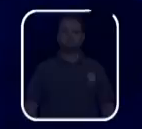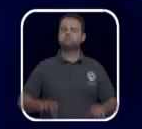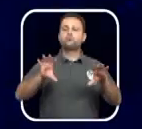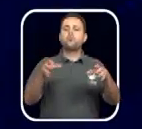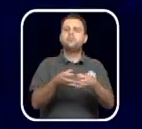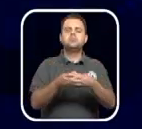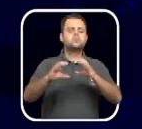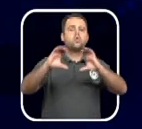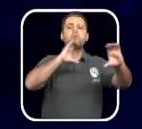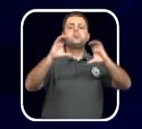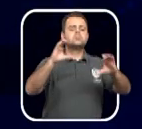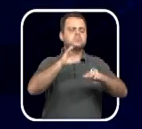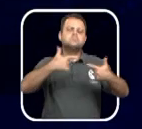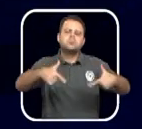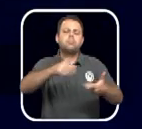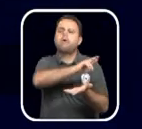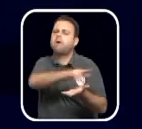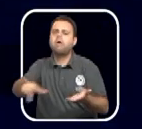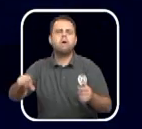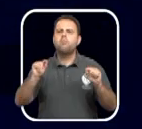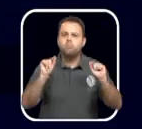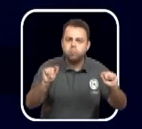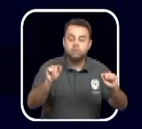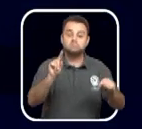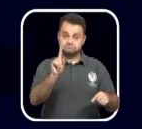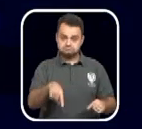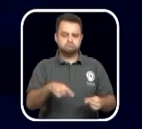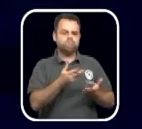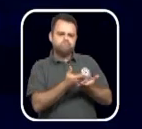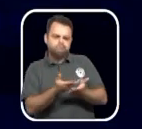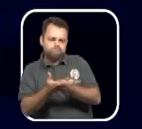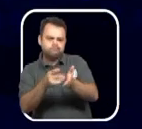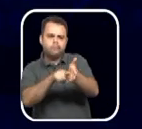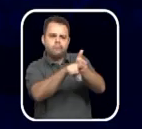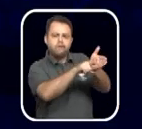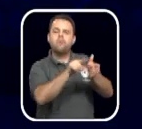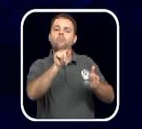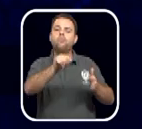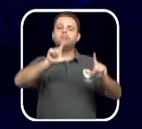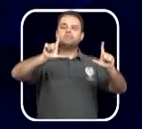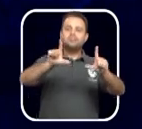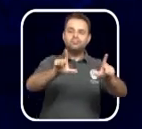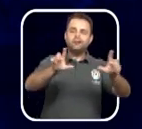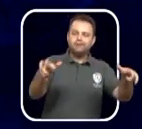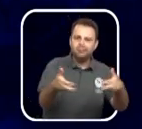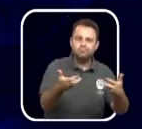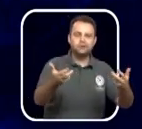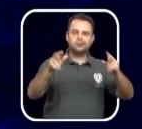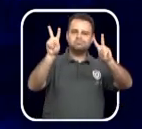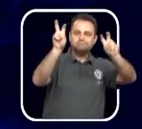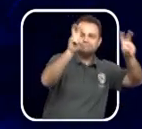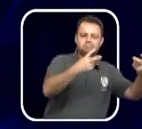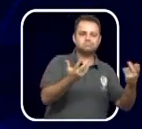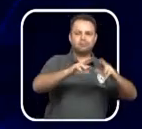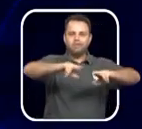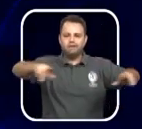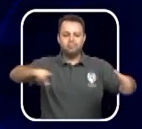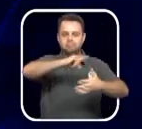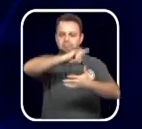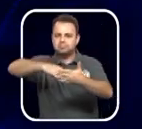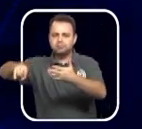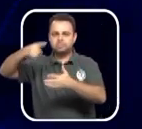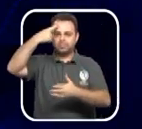Compete a Comissão de Comunicação realizar estudos sobre a programação da TV Câmara, elaborar documentos e